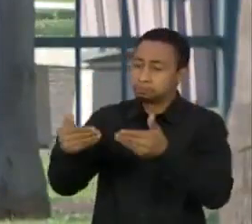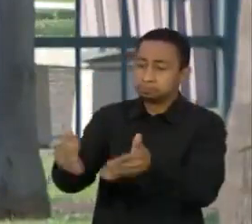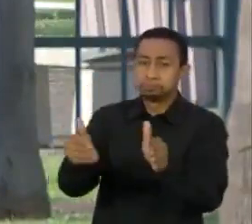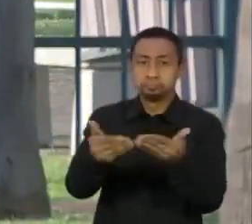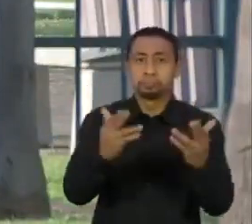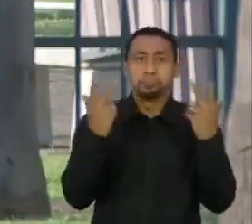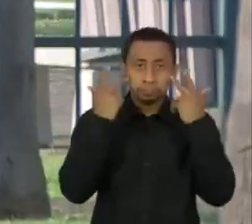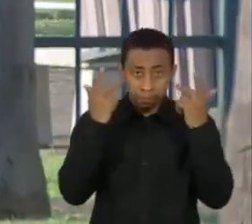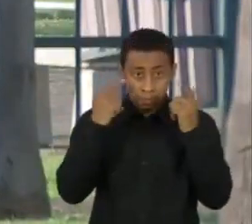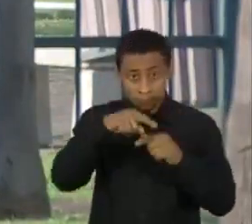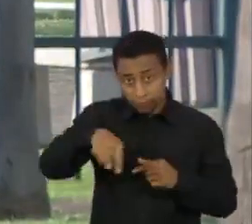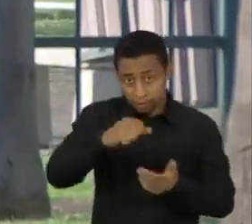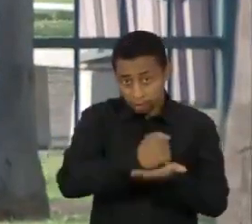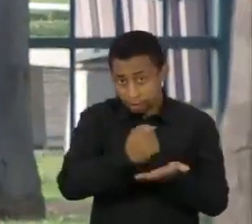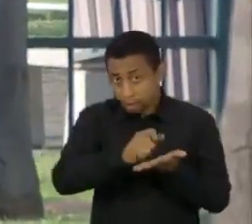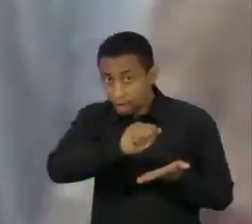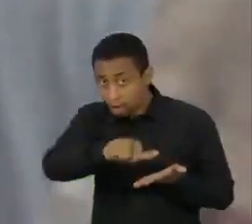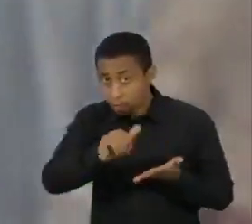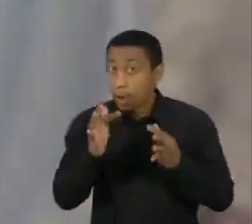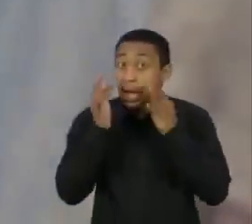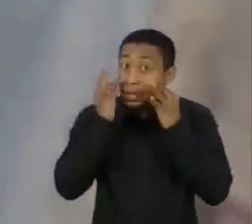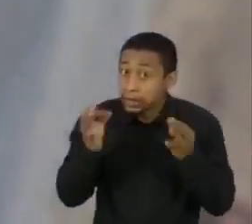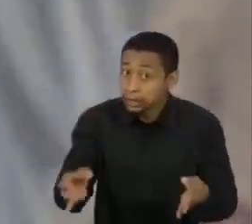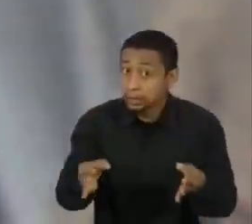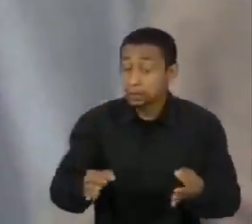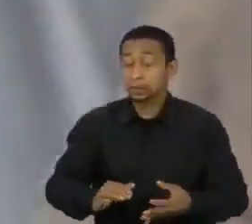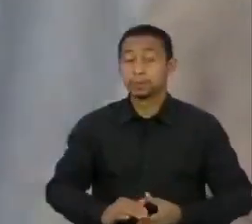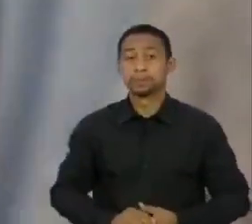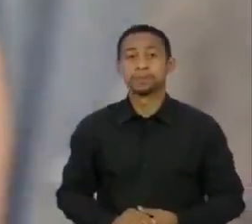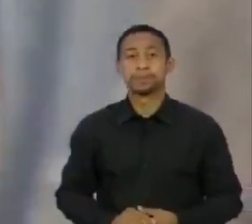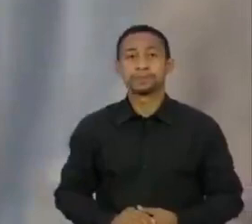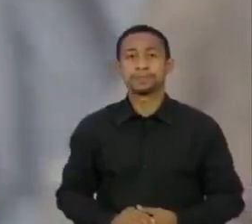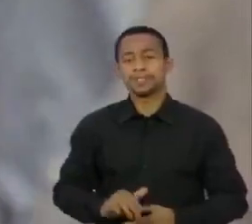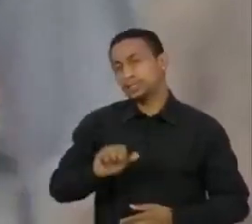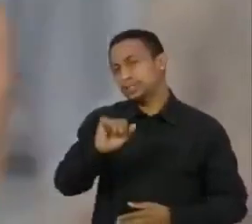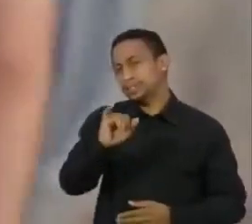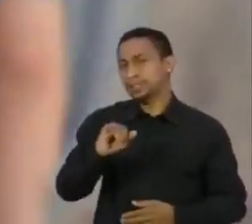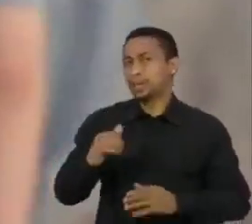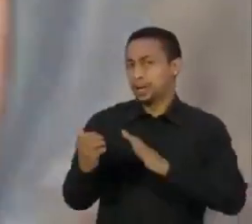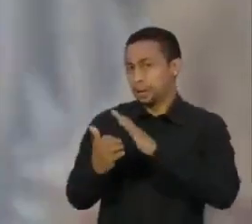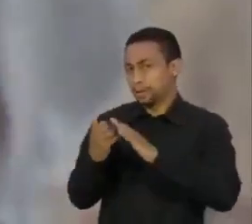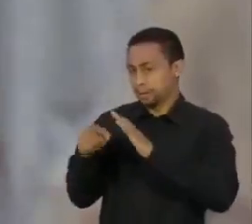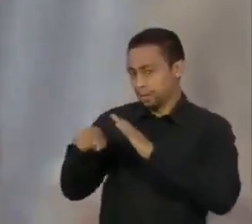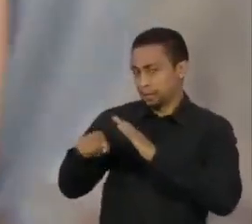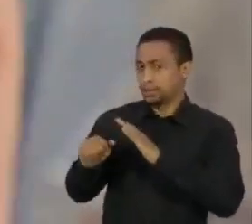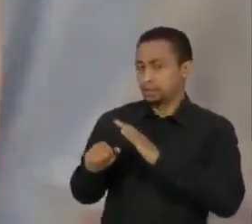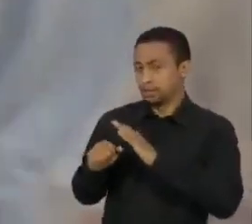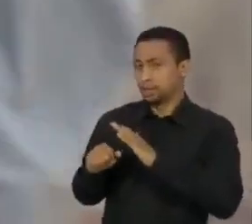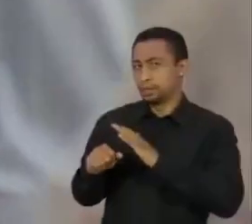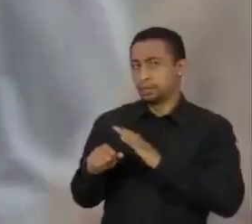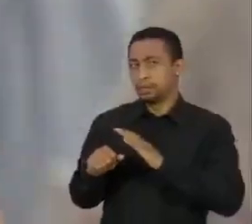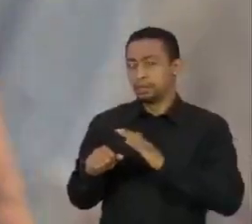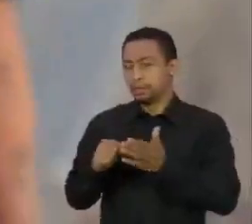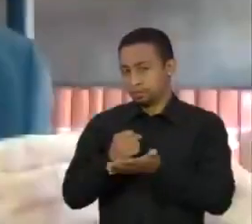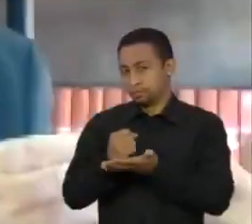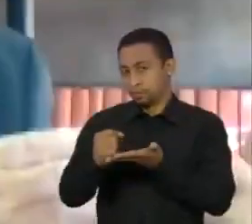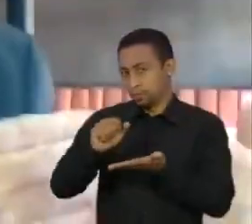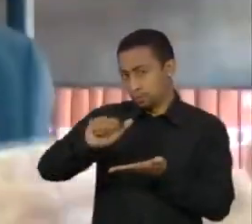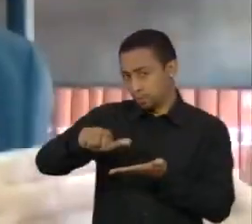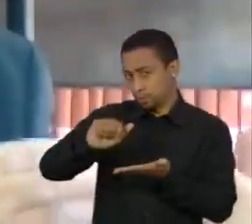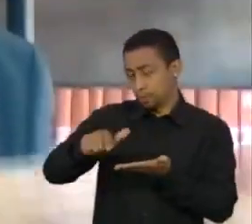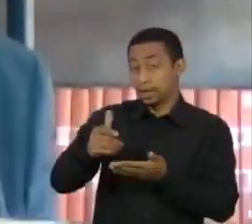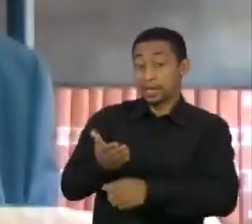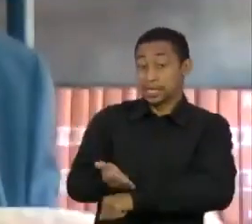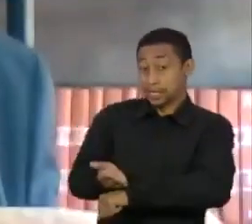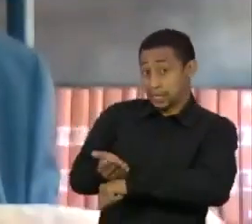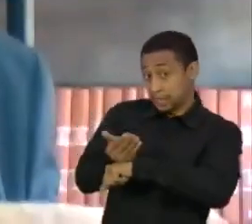trabalhador com carteira assinada, é bom prestar atenção. Se a empresa dele não aderiu à